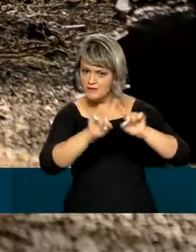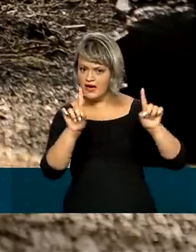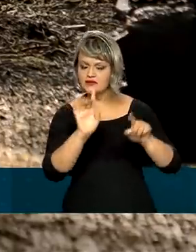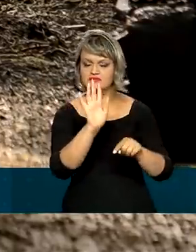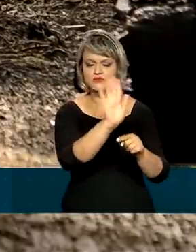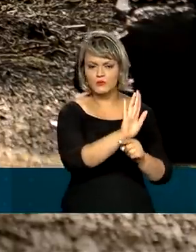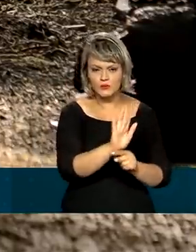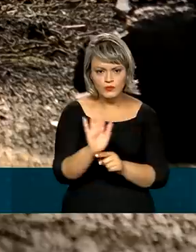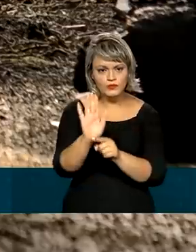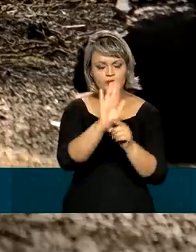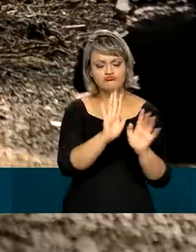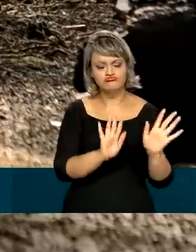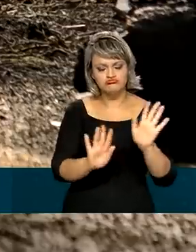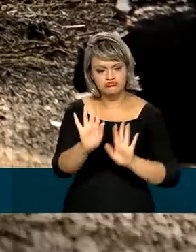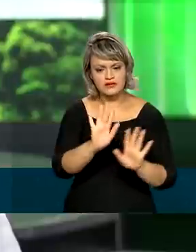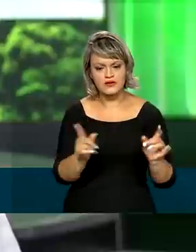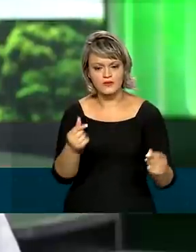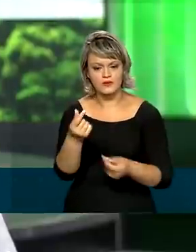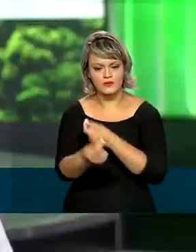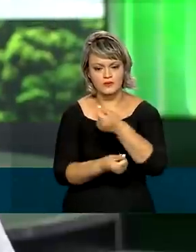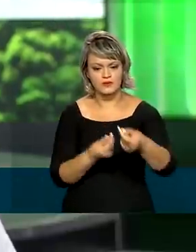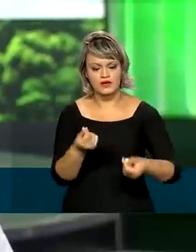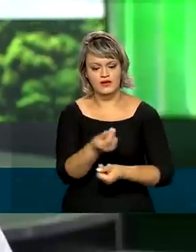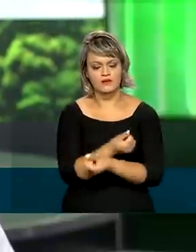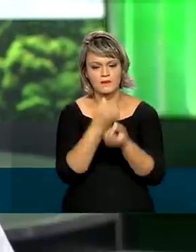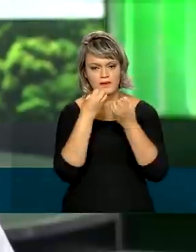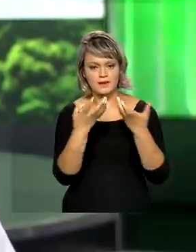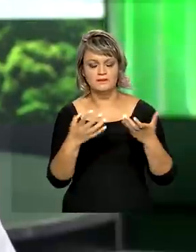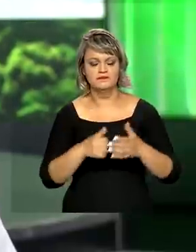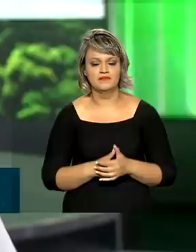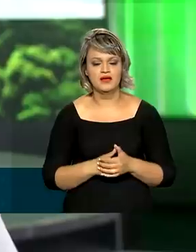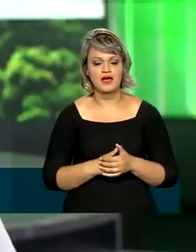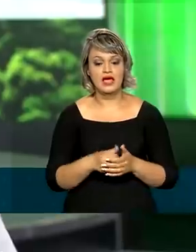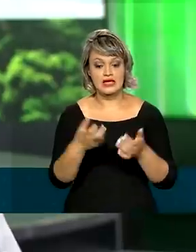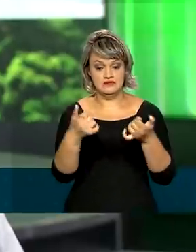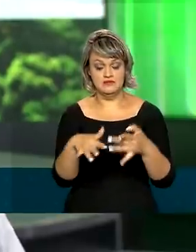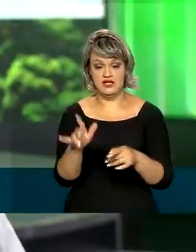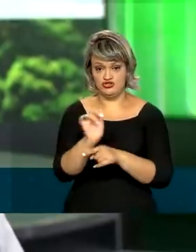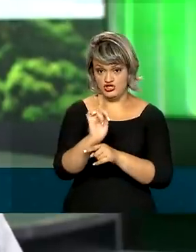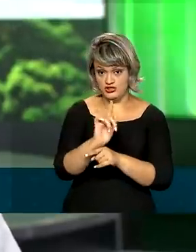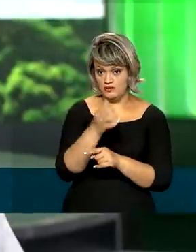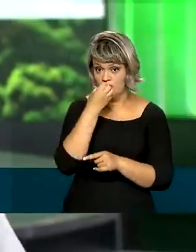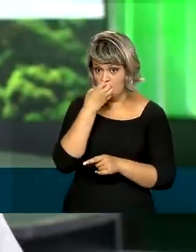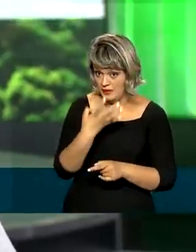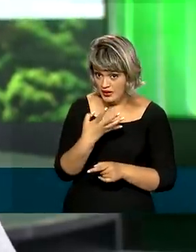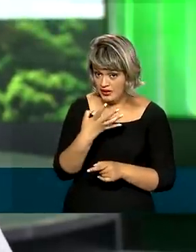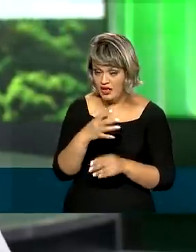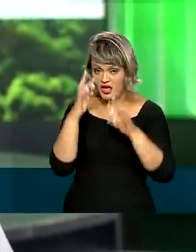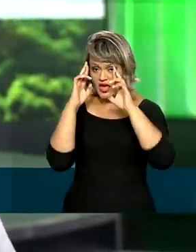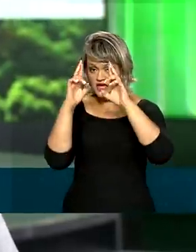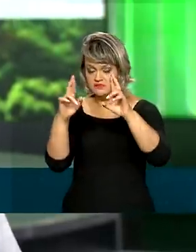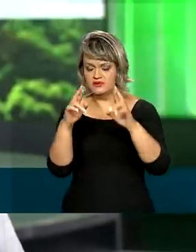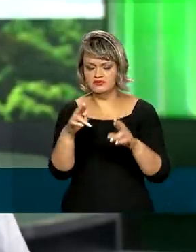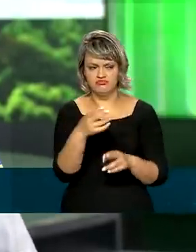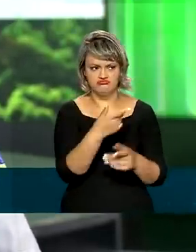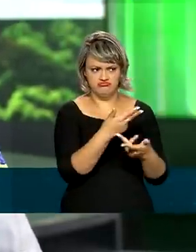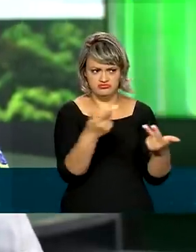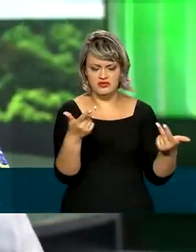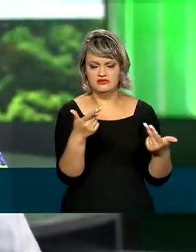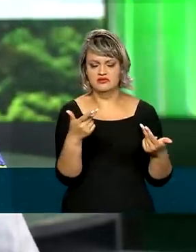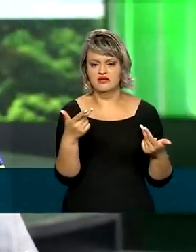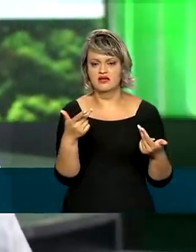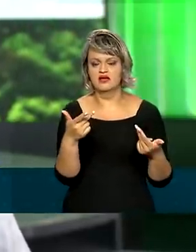desenvolve a economia local. Conduzindo a gestão com equilíbrio, respeitando, como nós falamos,